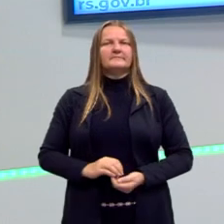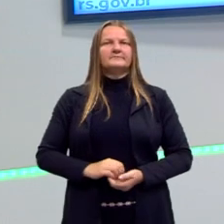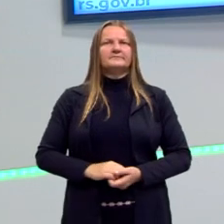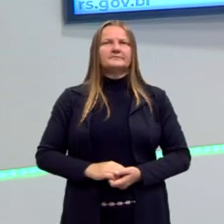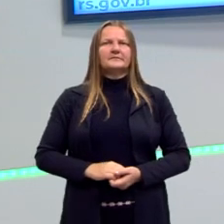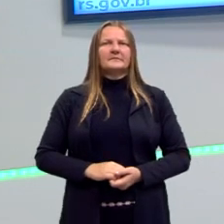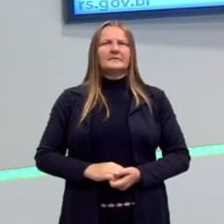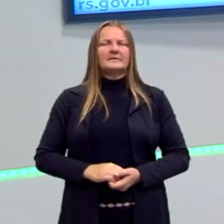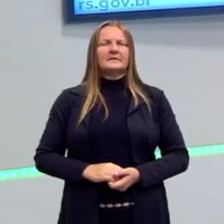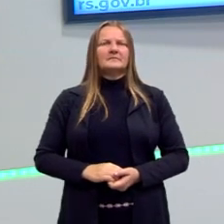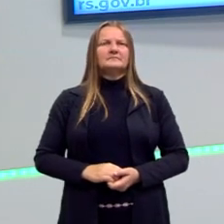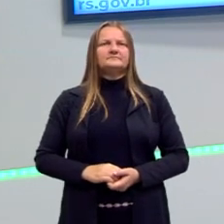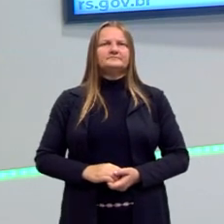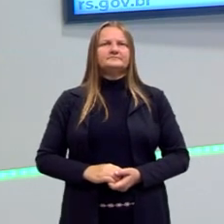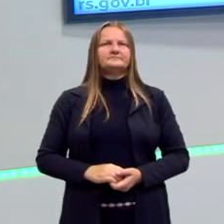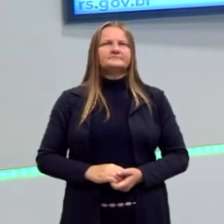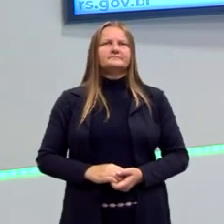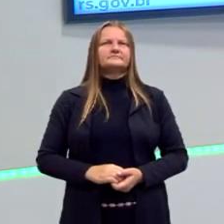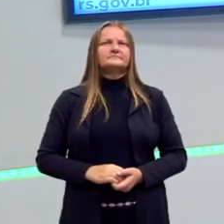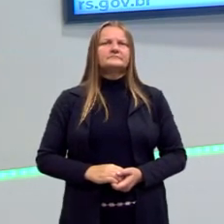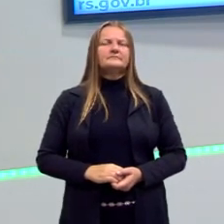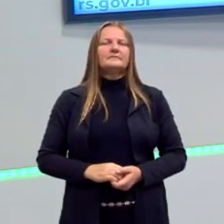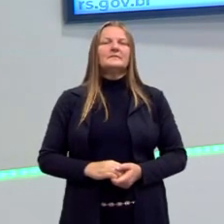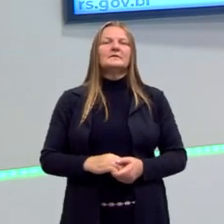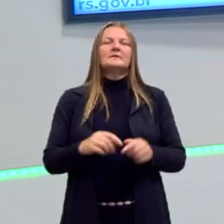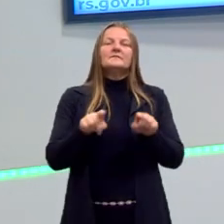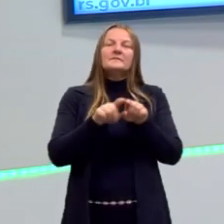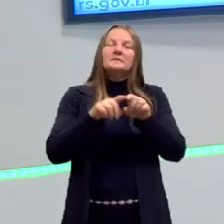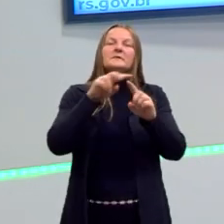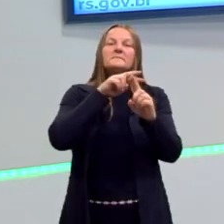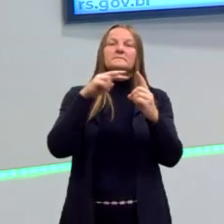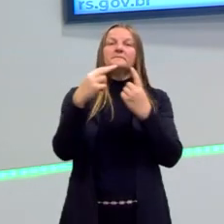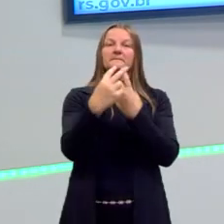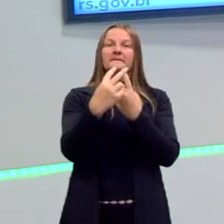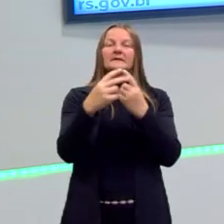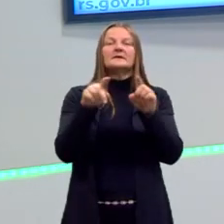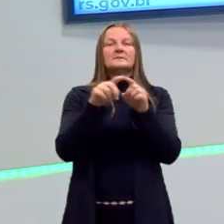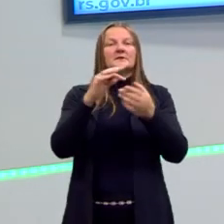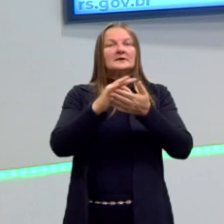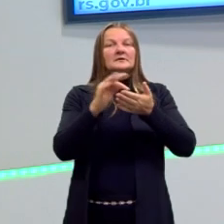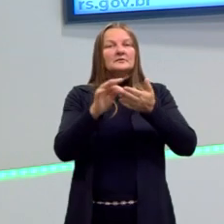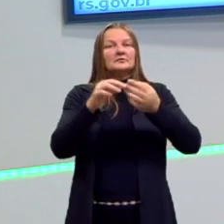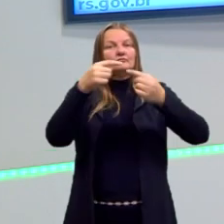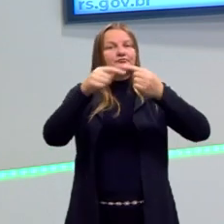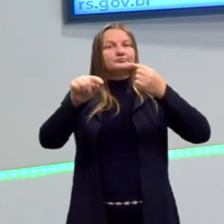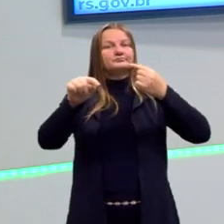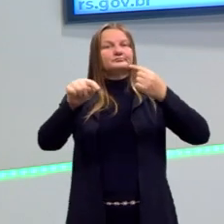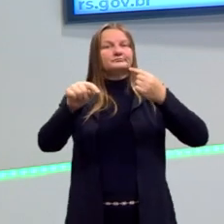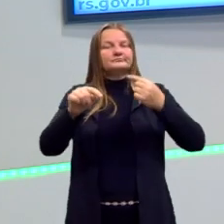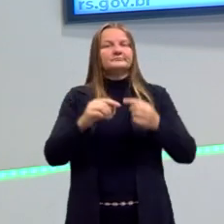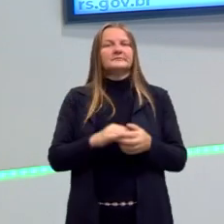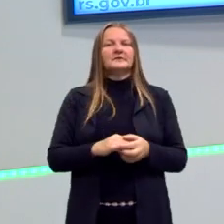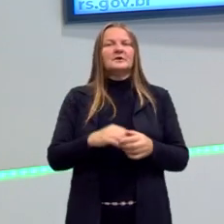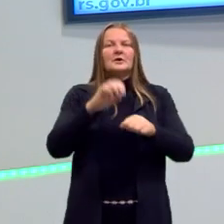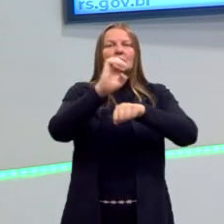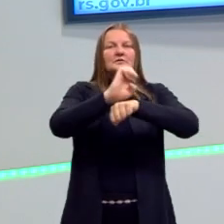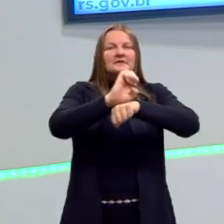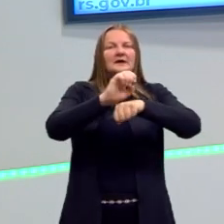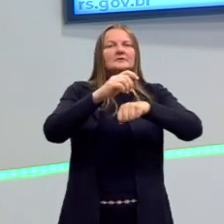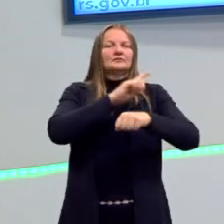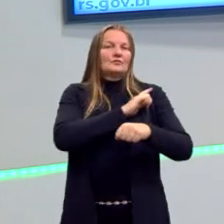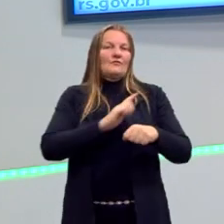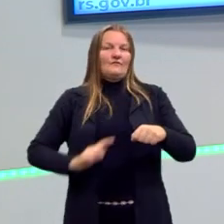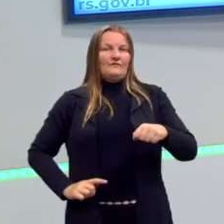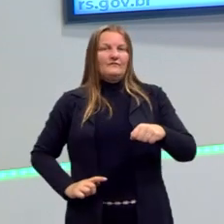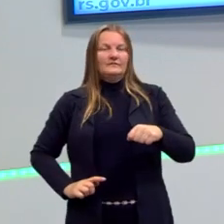O direito das gentes. Baseado nisso, vão surgir, então, as teorias contratualistas. O Estado não é mais, ou